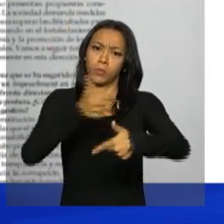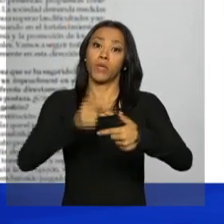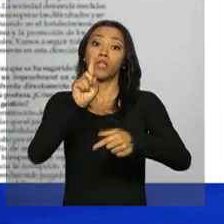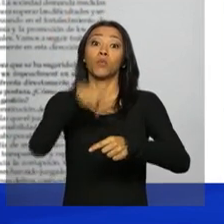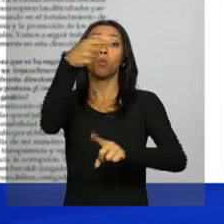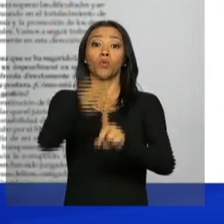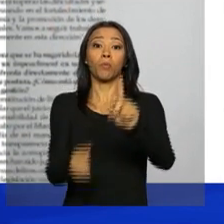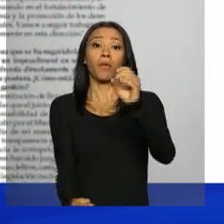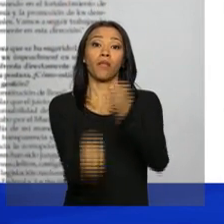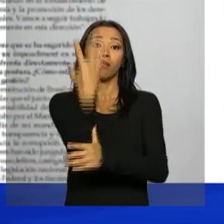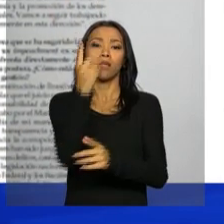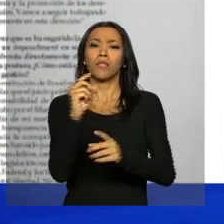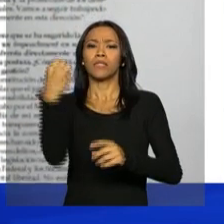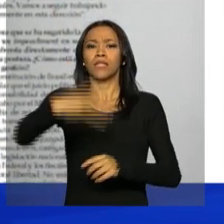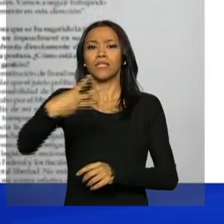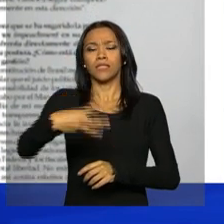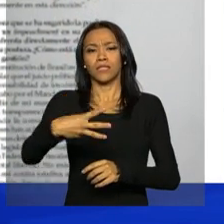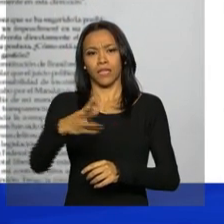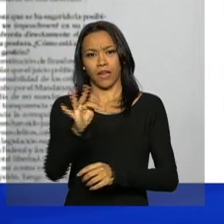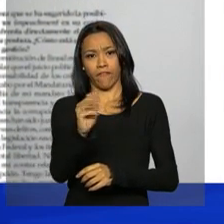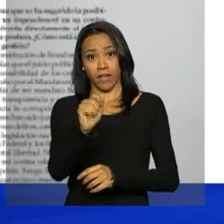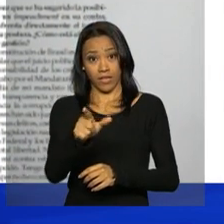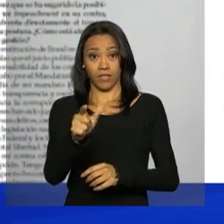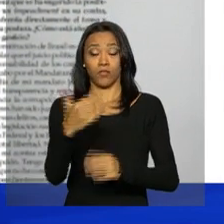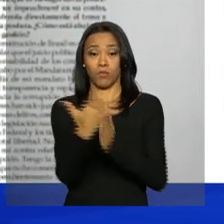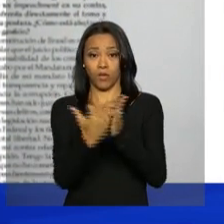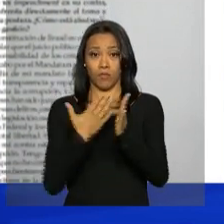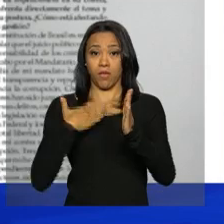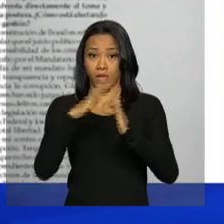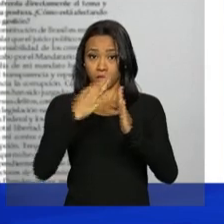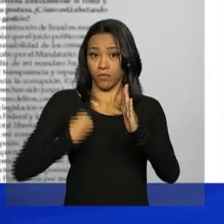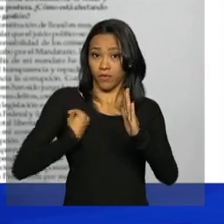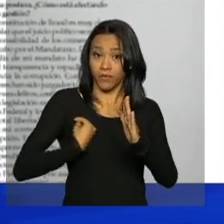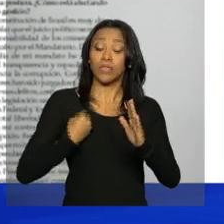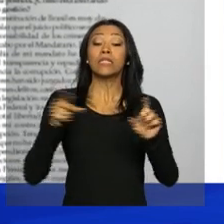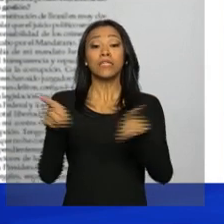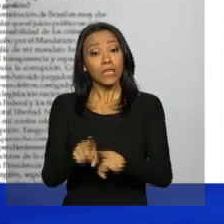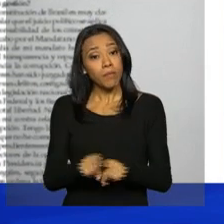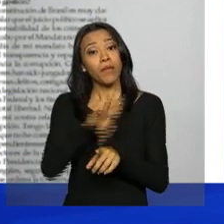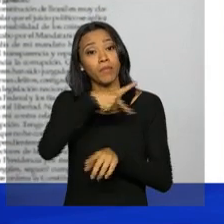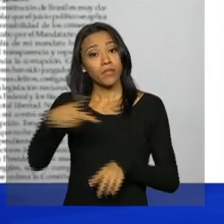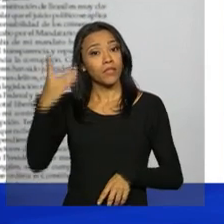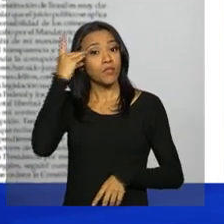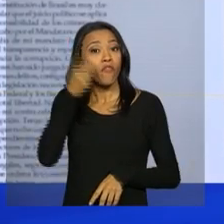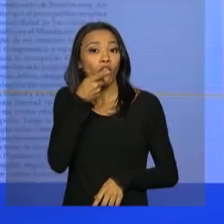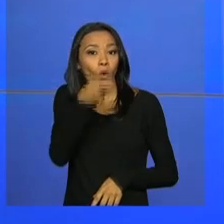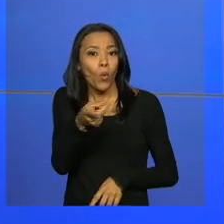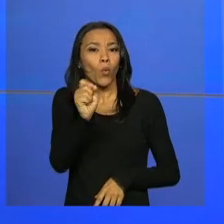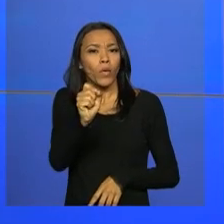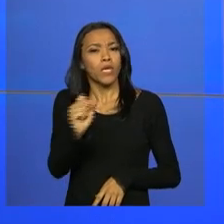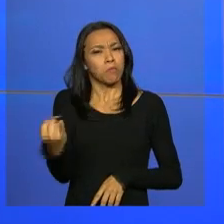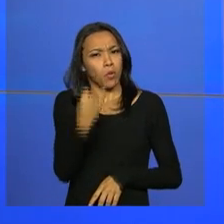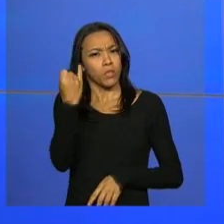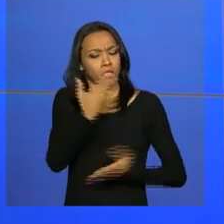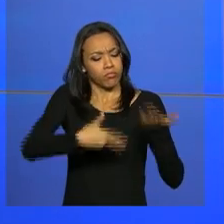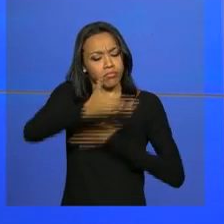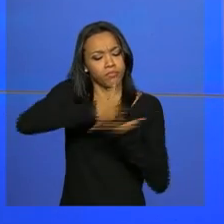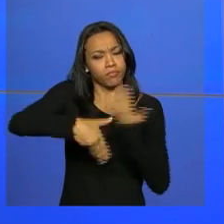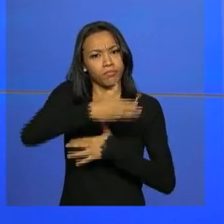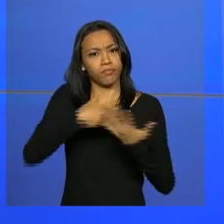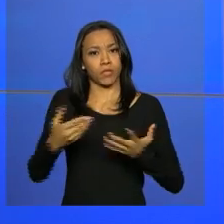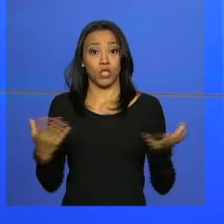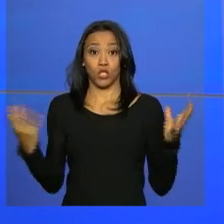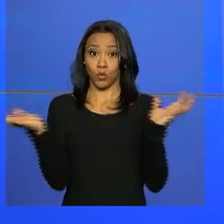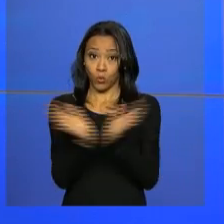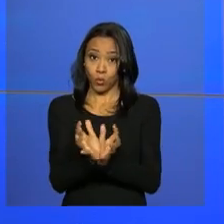mês a terceira fase do programa Minha Casa Minha Vida. A presidenta também elogiou a disposição ao diálogo de setores da